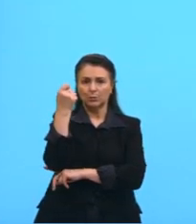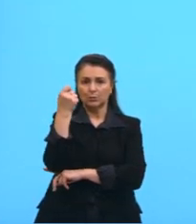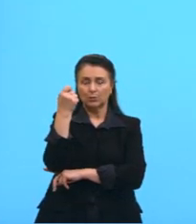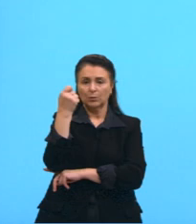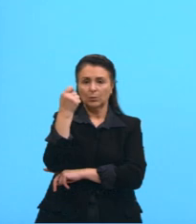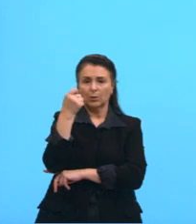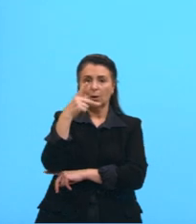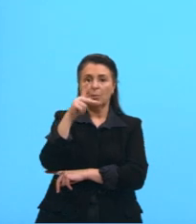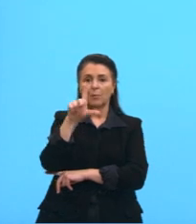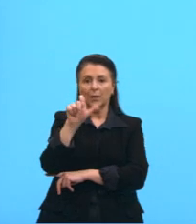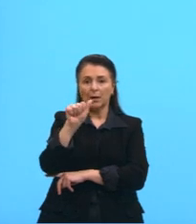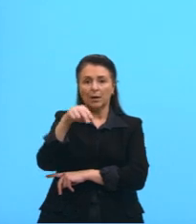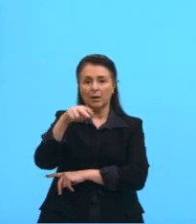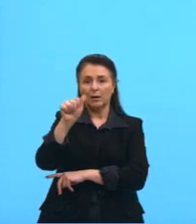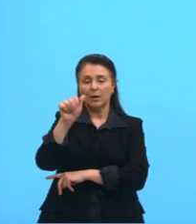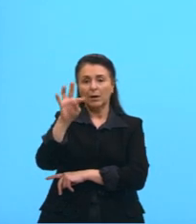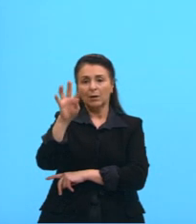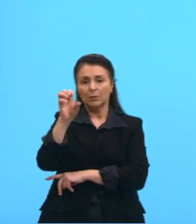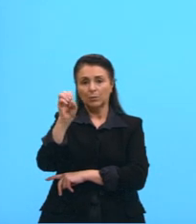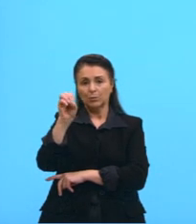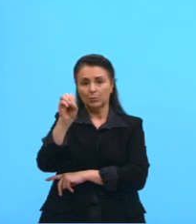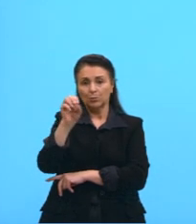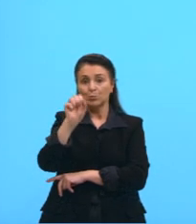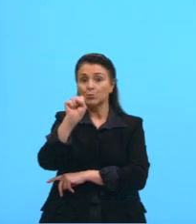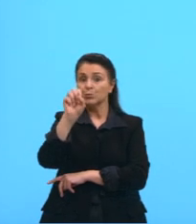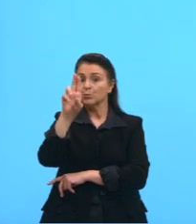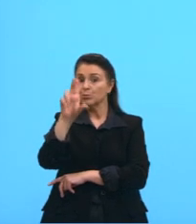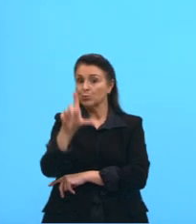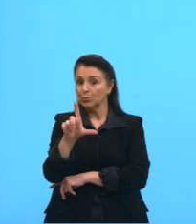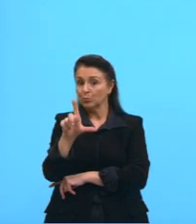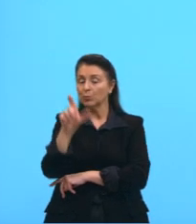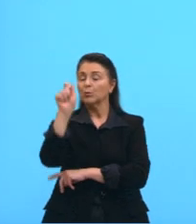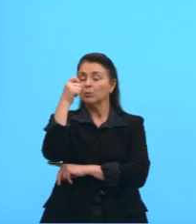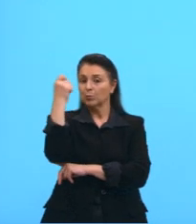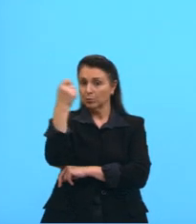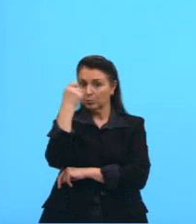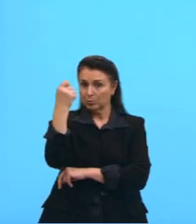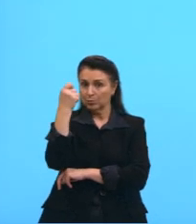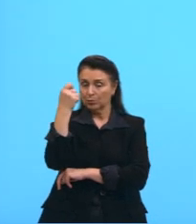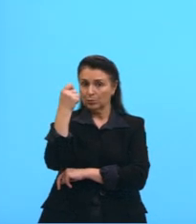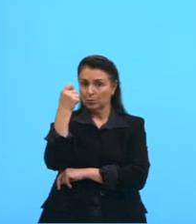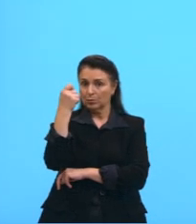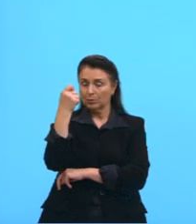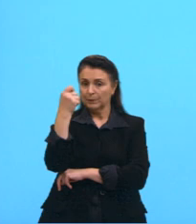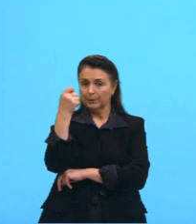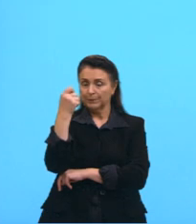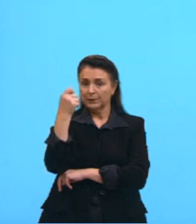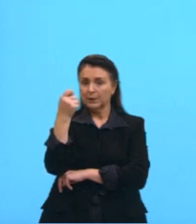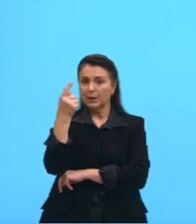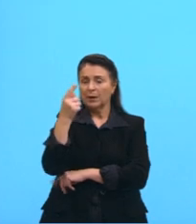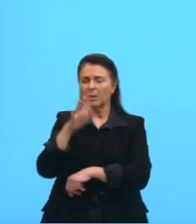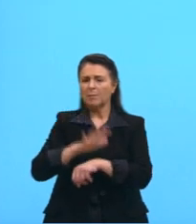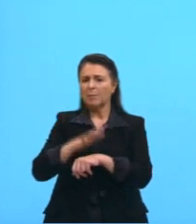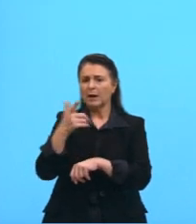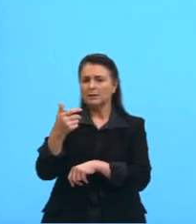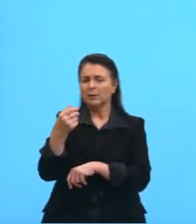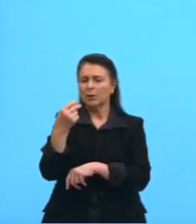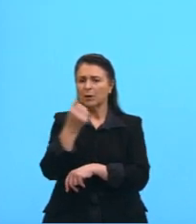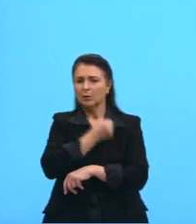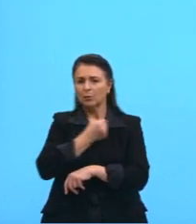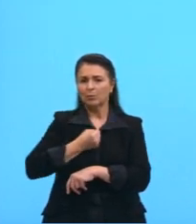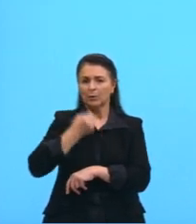Planalto Sul, Rio Grandense. A gente chama aqui principalmente de escudo, né, entre outras coisas, né. Vamos pegar aqui a 23,